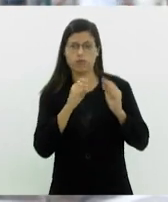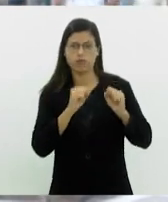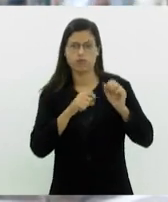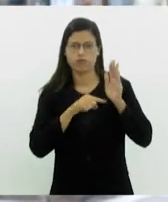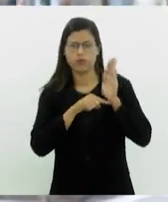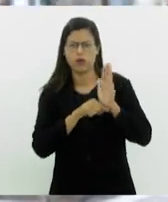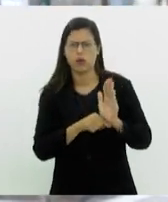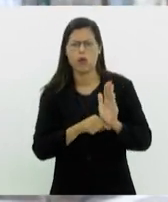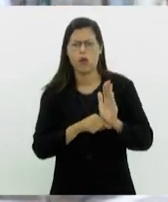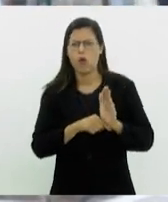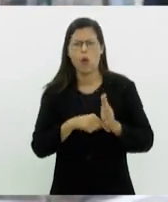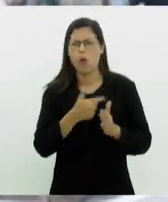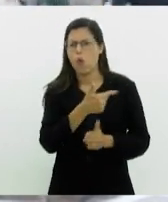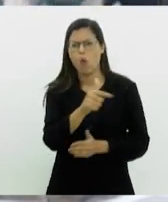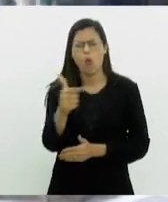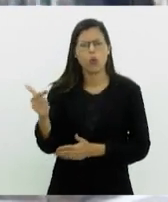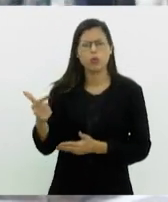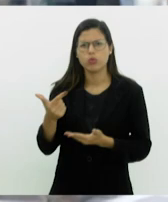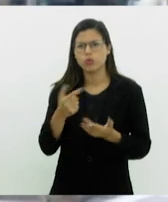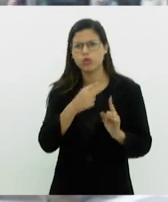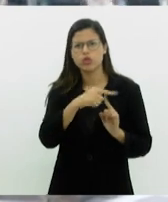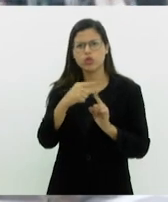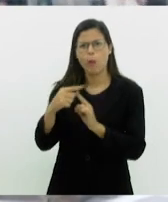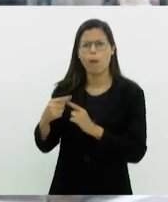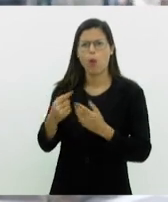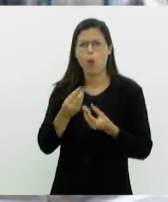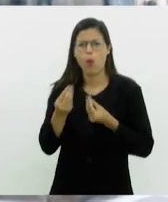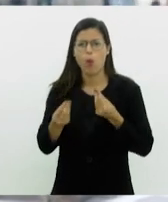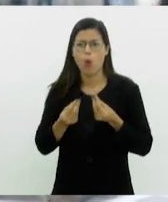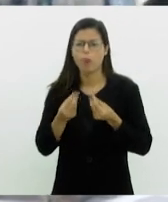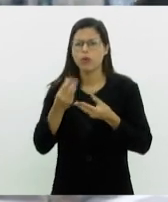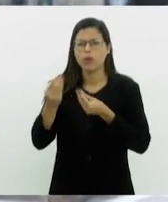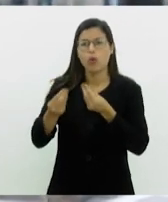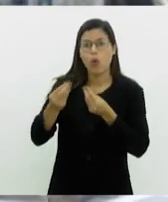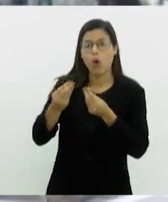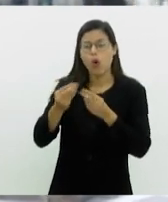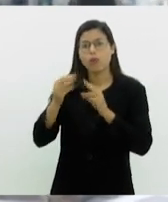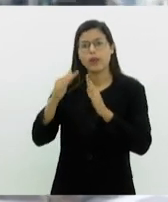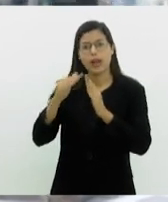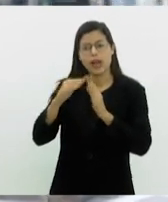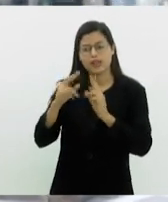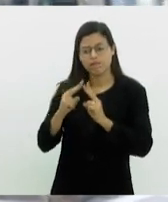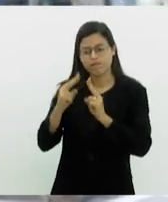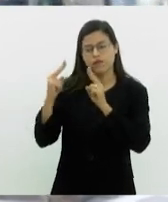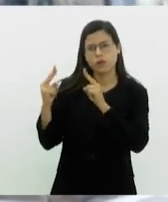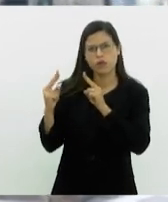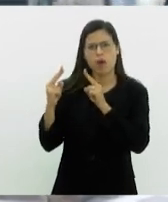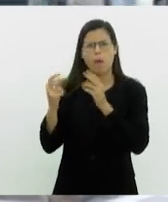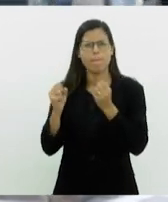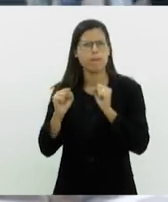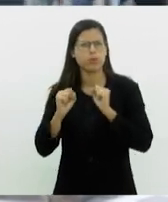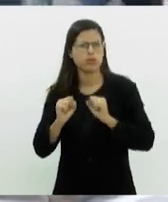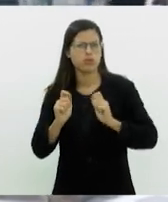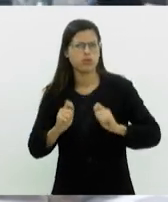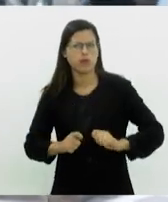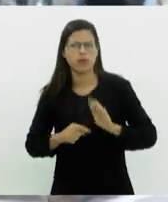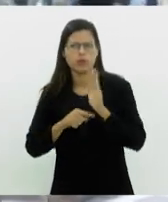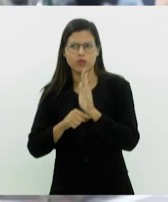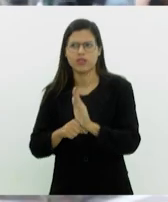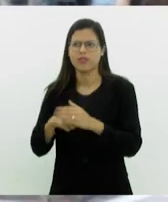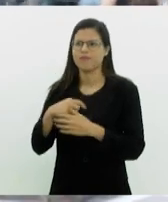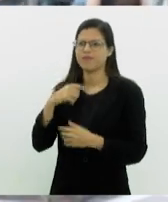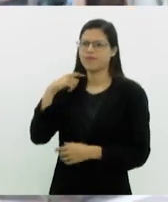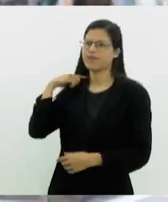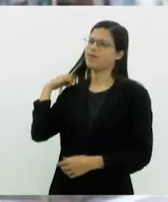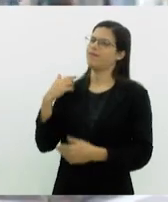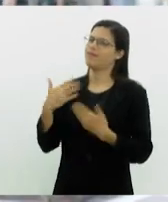Mas quais as outras formas? E como, da casa da própria pessoa, ela pode vir a ajudar? Olha, eu vou começar de trás para frente.